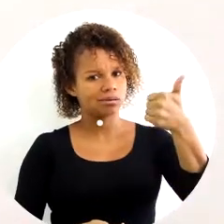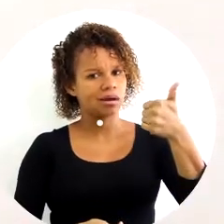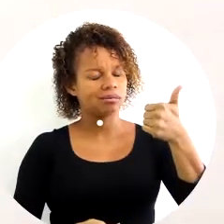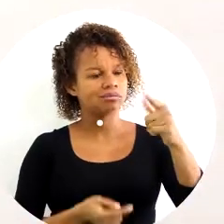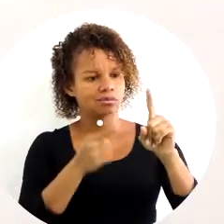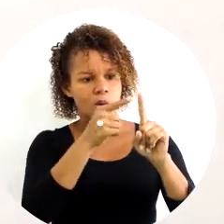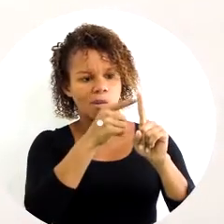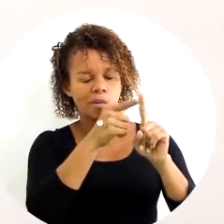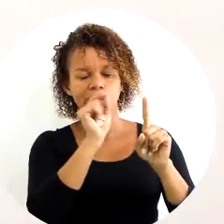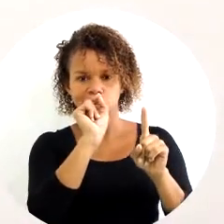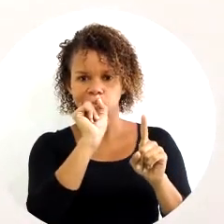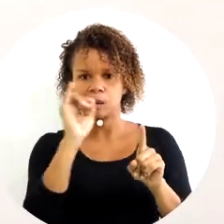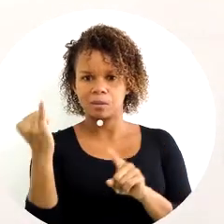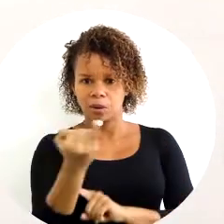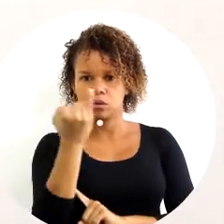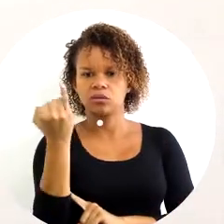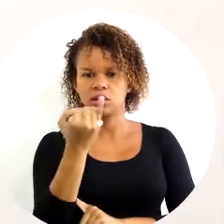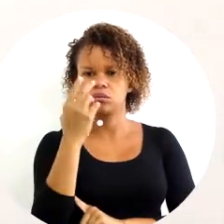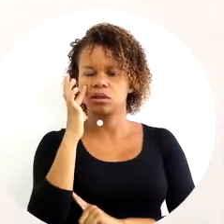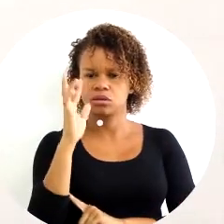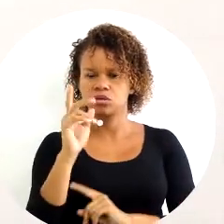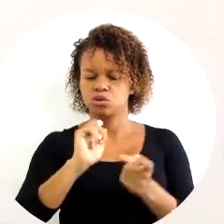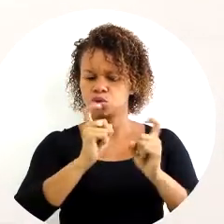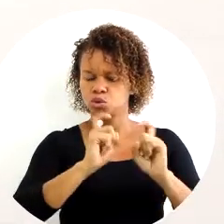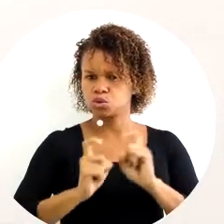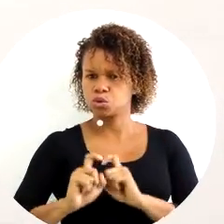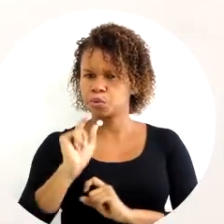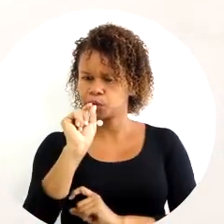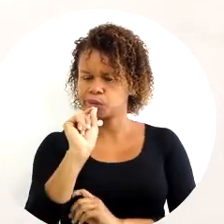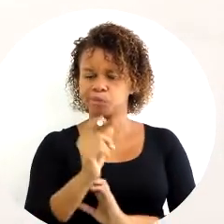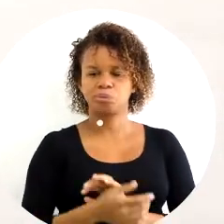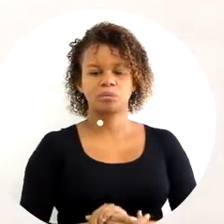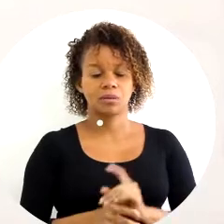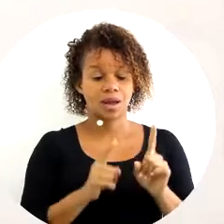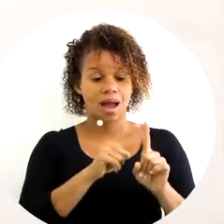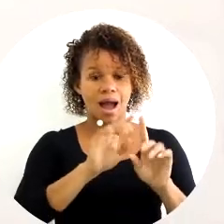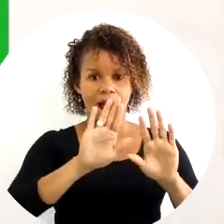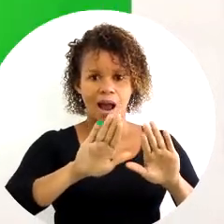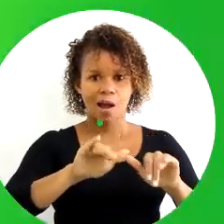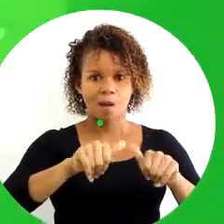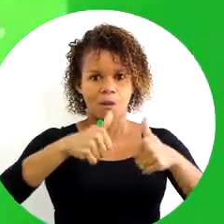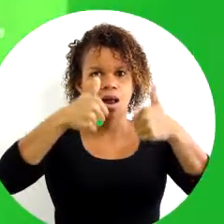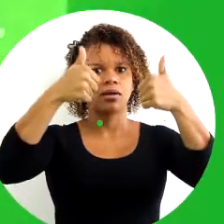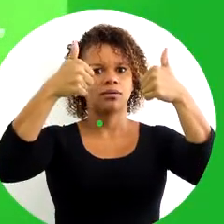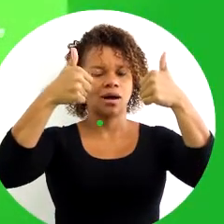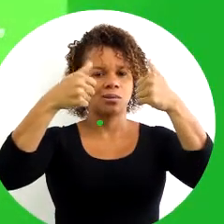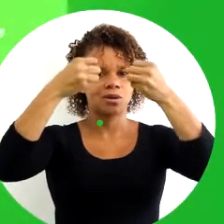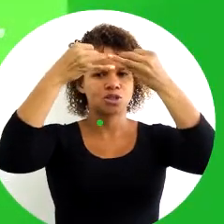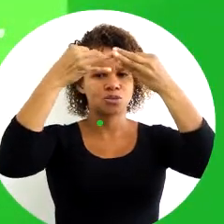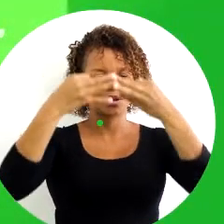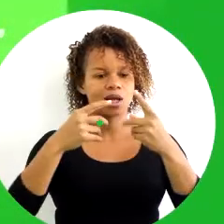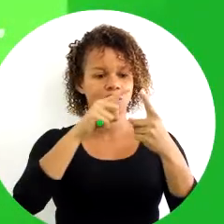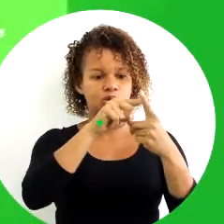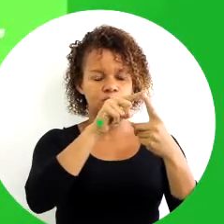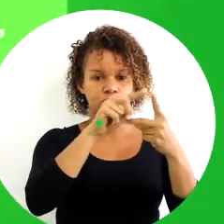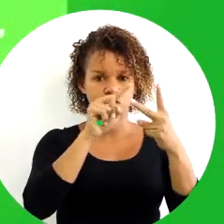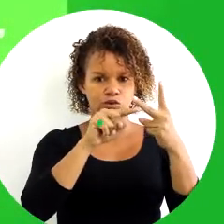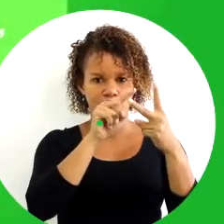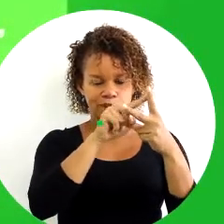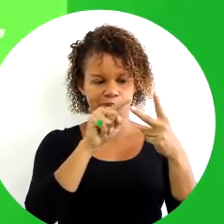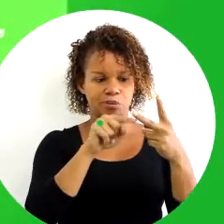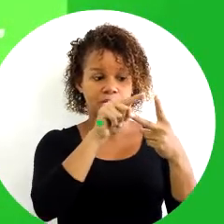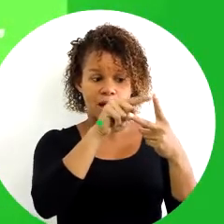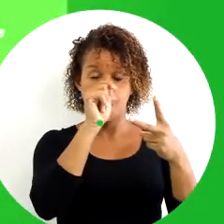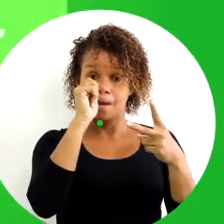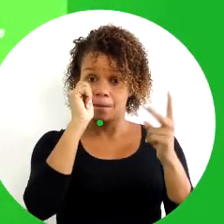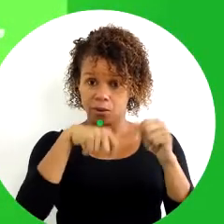ponto importante que a gente tocou, que vai tocar aqui para a gente discutir um pouco. A qualidade pode se expressar de duas formas. Ela pode se